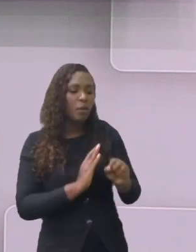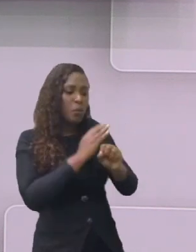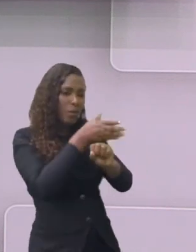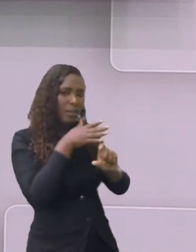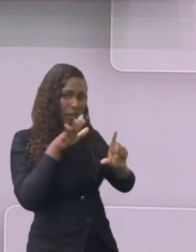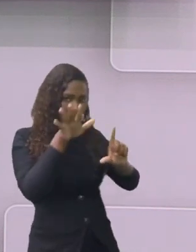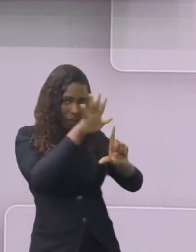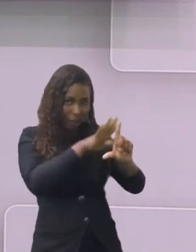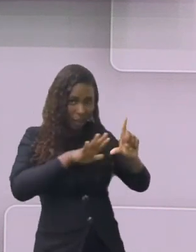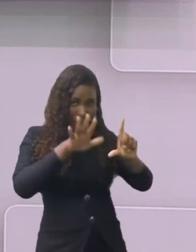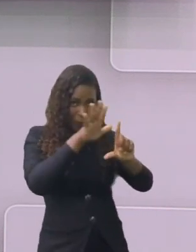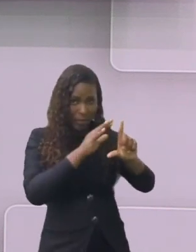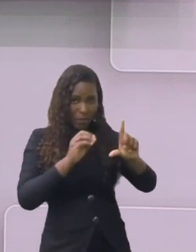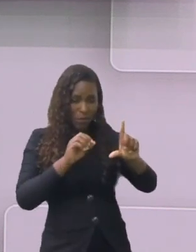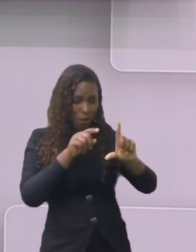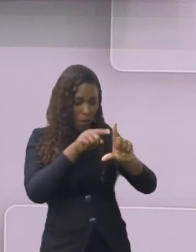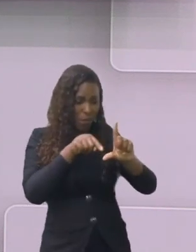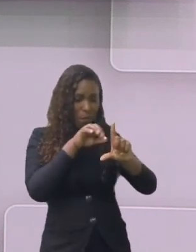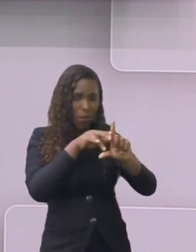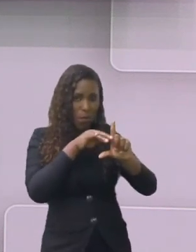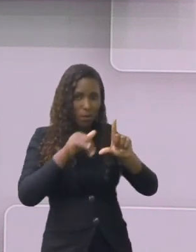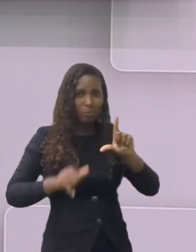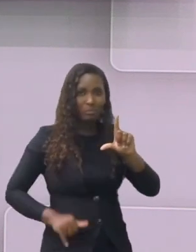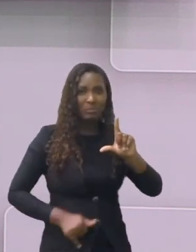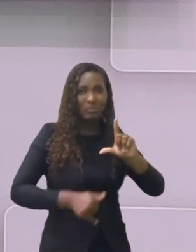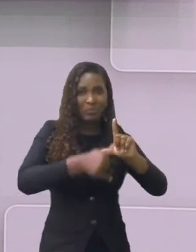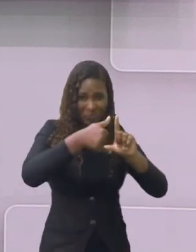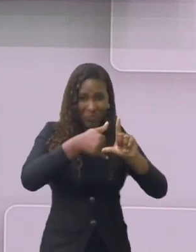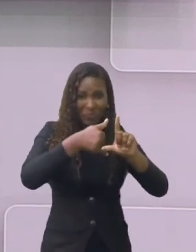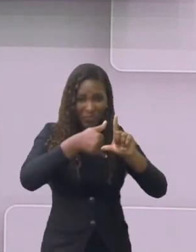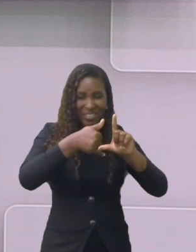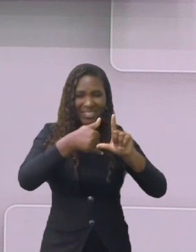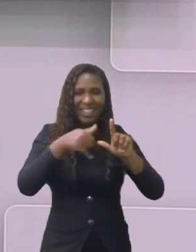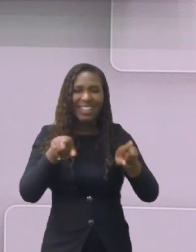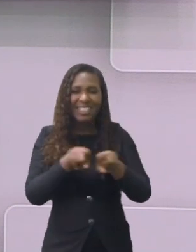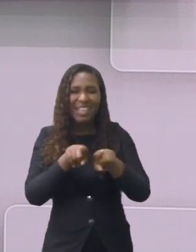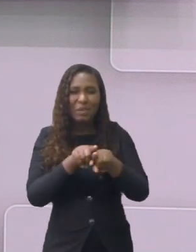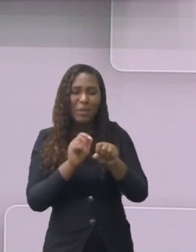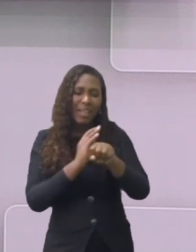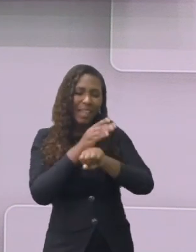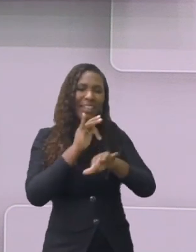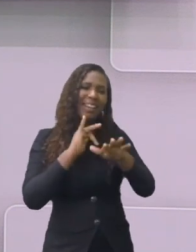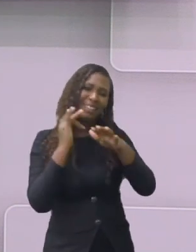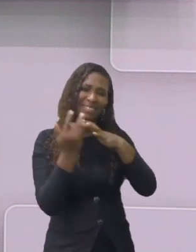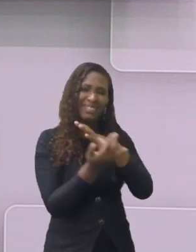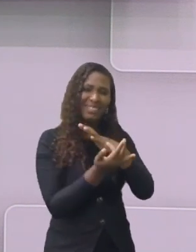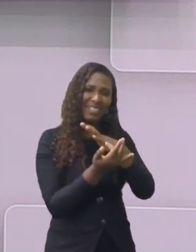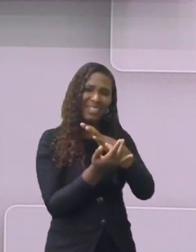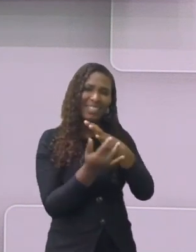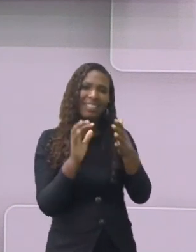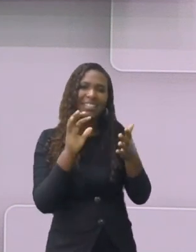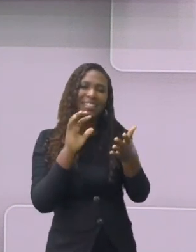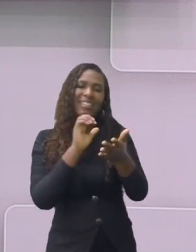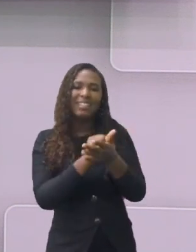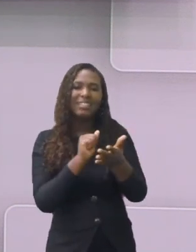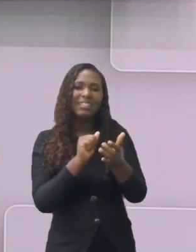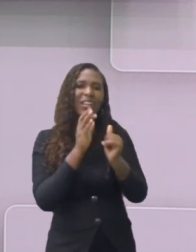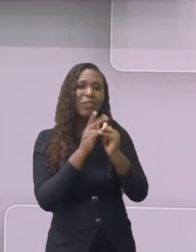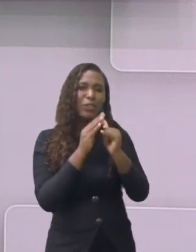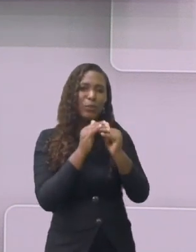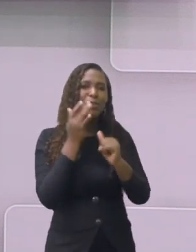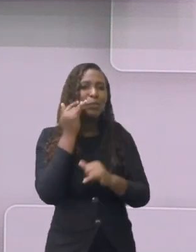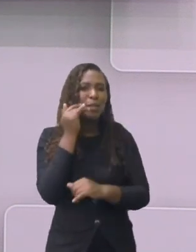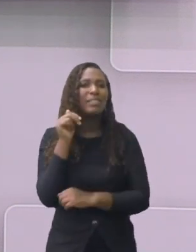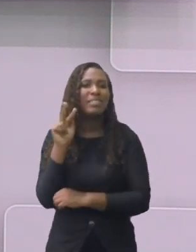aponte a câmera do seu celular na imagem que aparece no canto da tela. Acesse as nossas redes sociais e se inscreva em nosso canal do YouTube